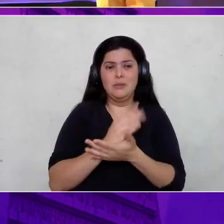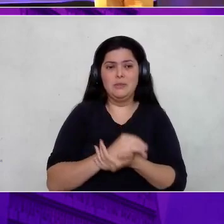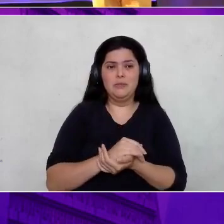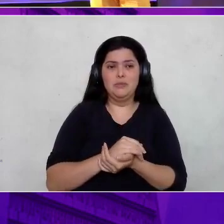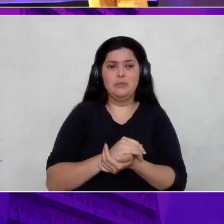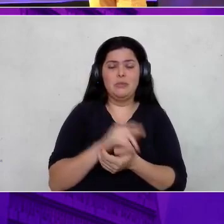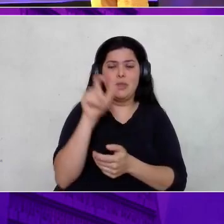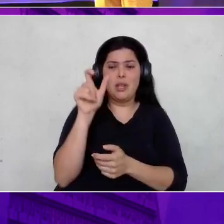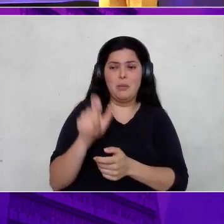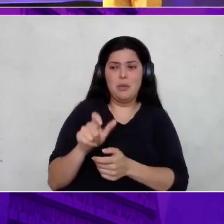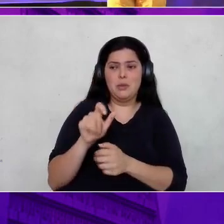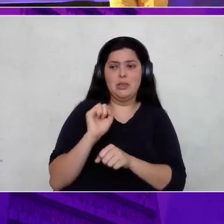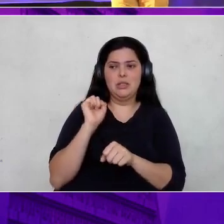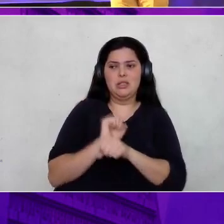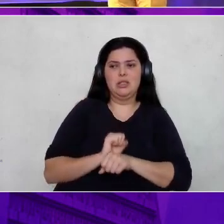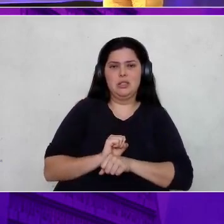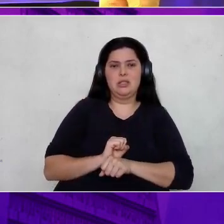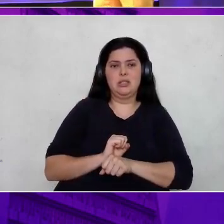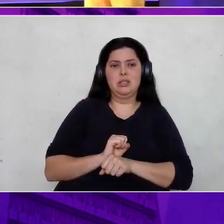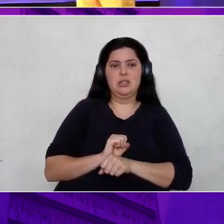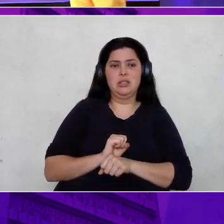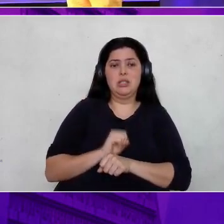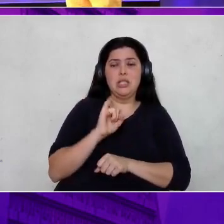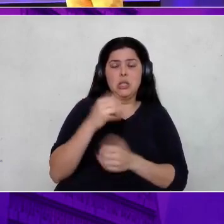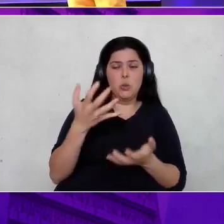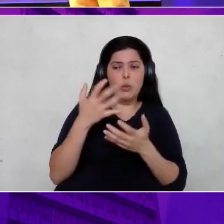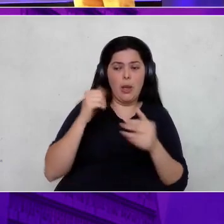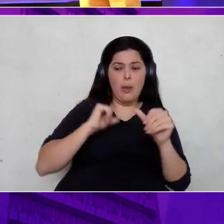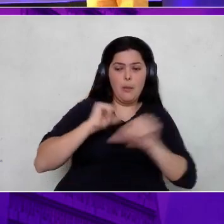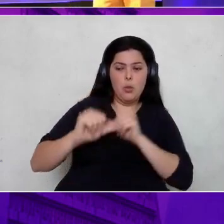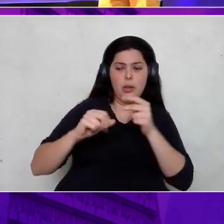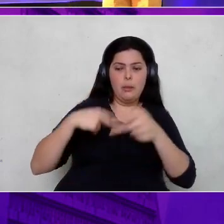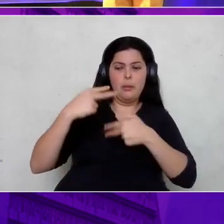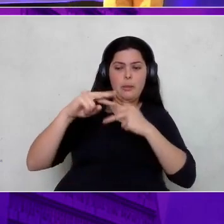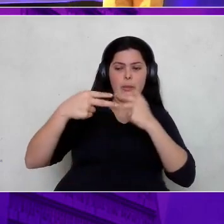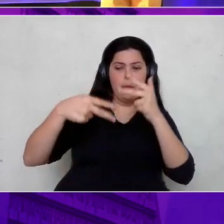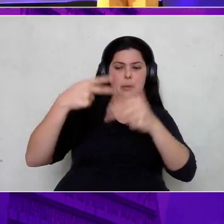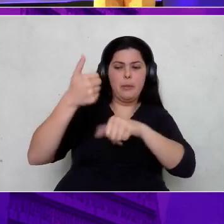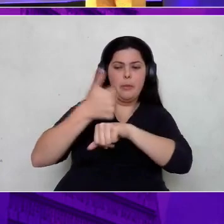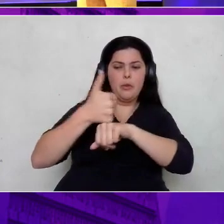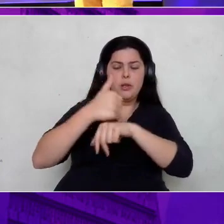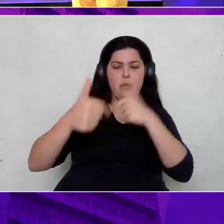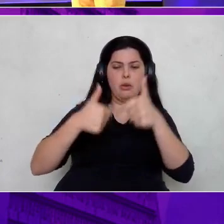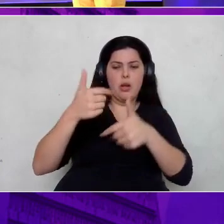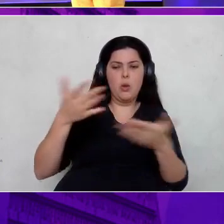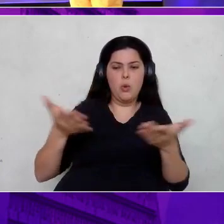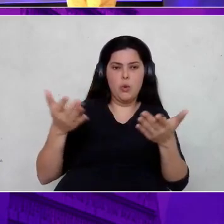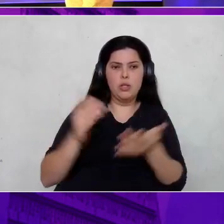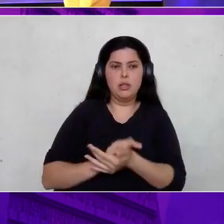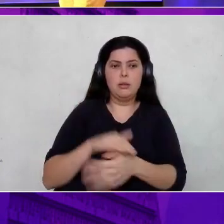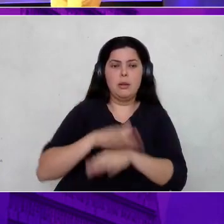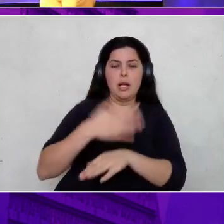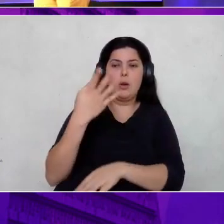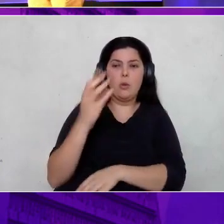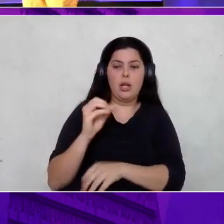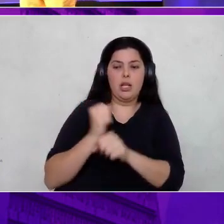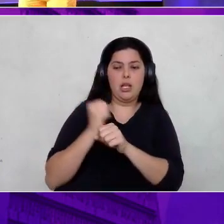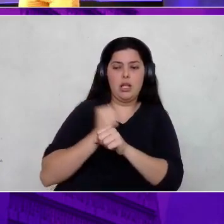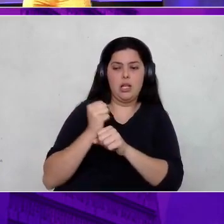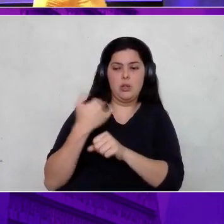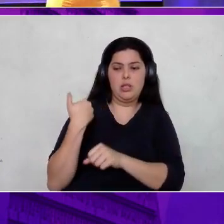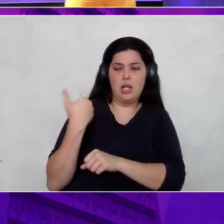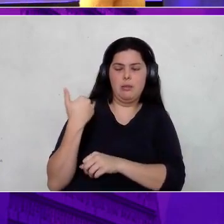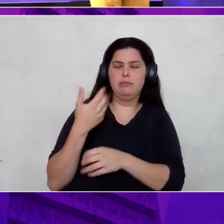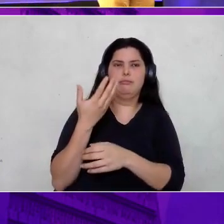estagnação. Então, se você está buscando uma transição de carreira hoje, tem mais de 40 anos e está dizendo, cara, mas eu